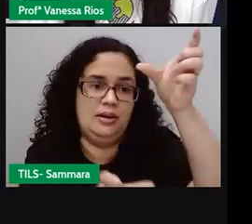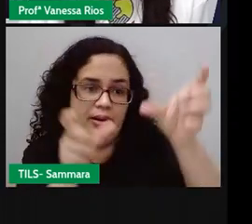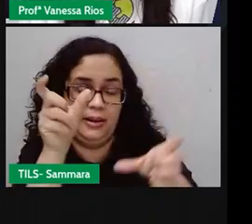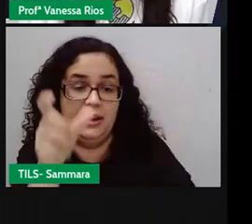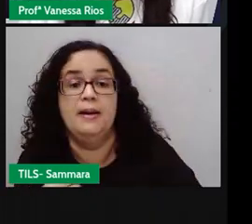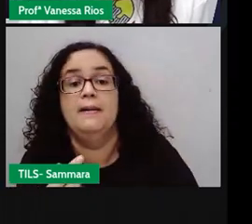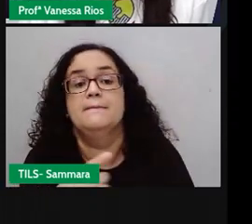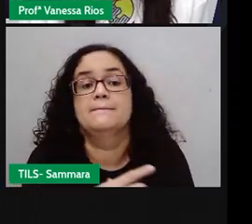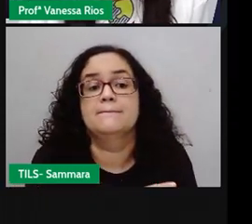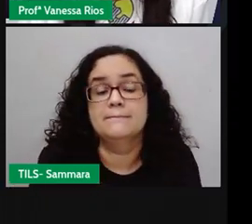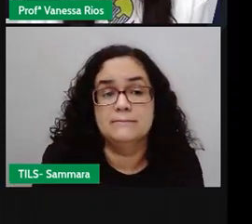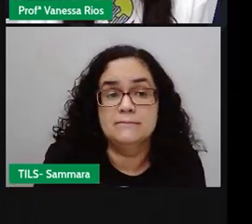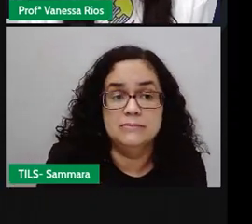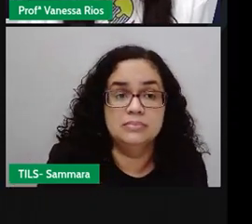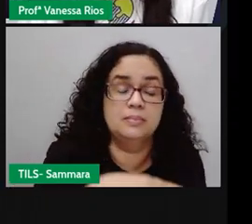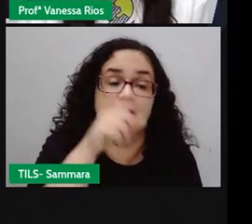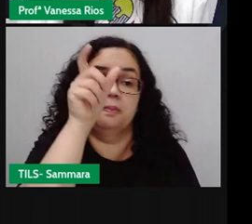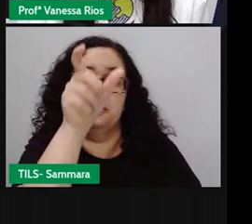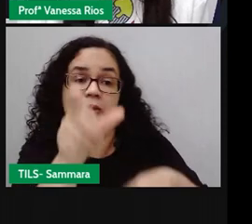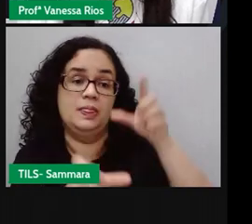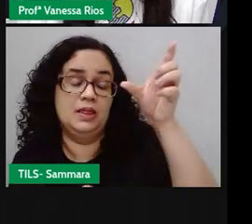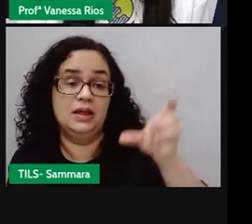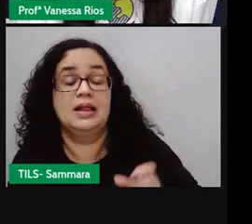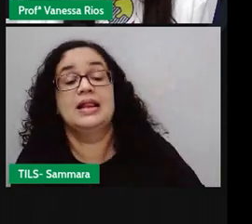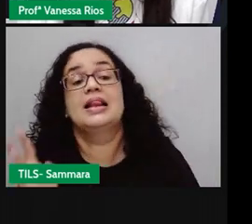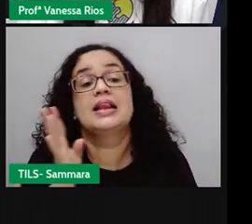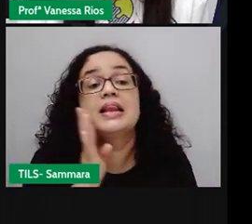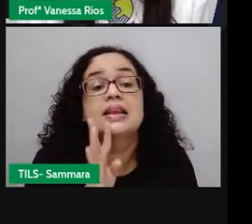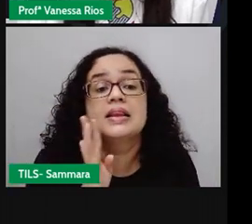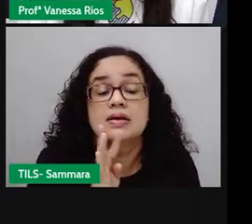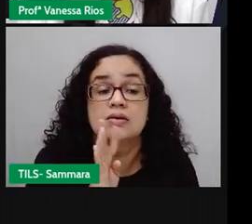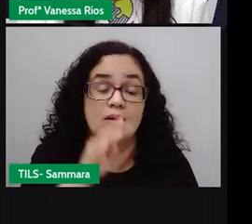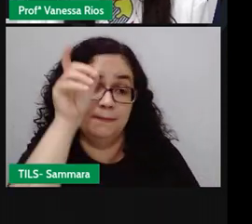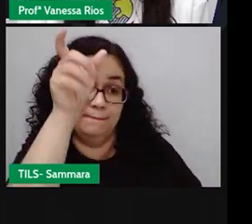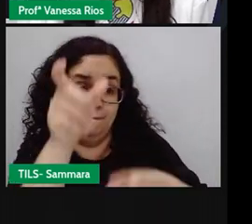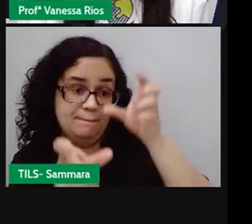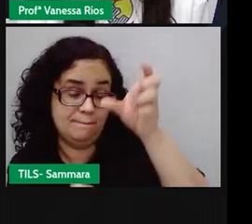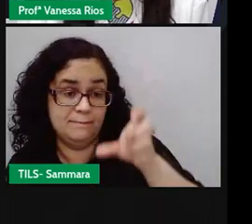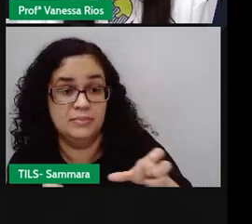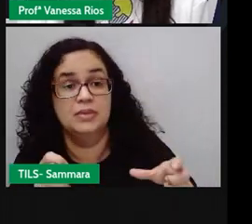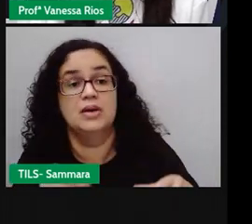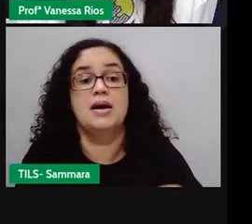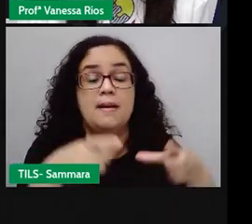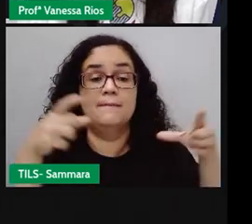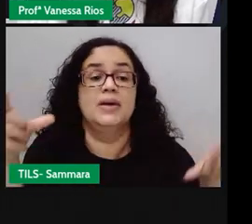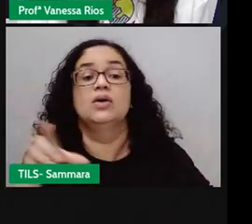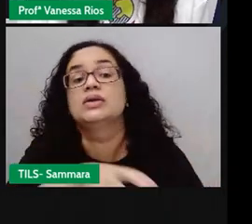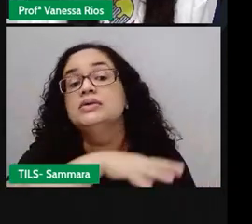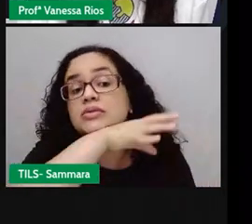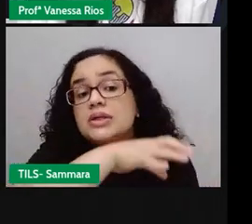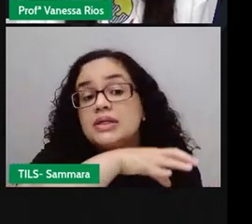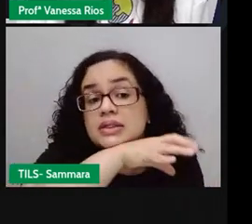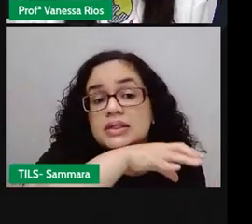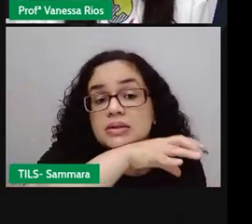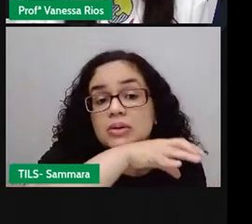mas aparecem personagens. E é interessante que os personagens, em sua maioria, são animais.